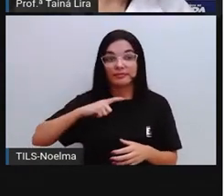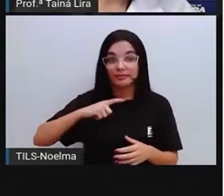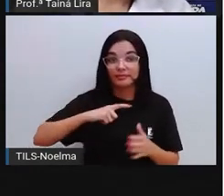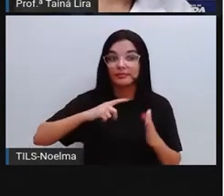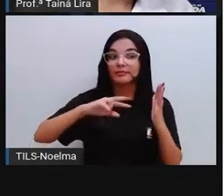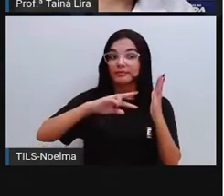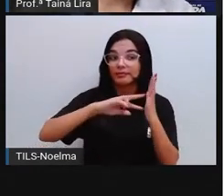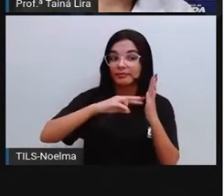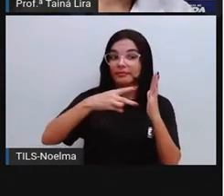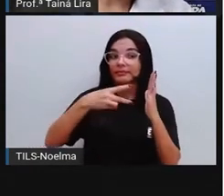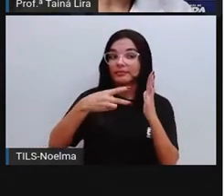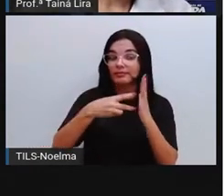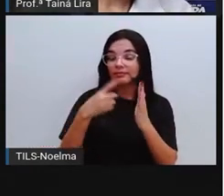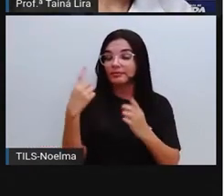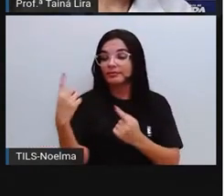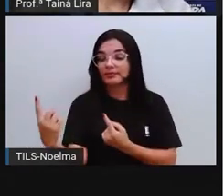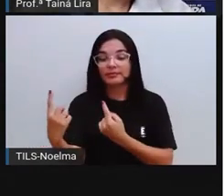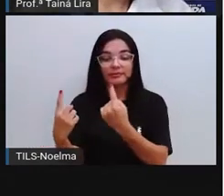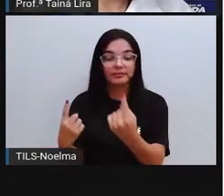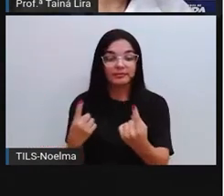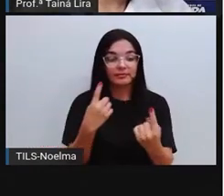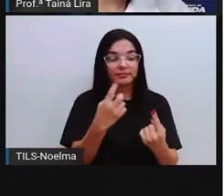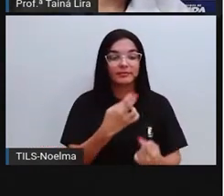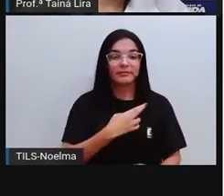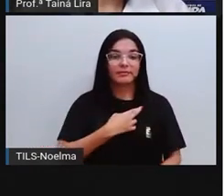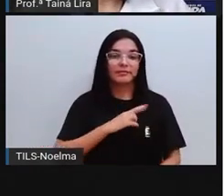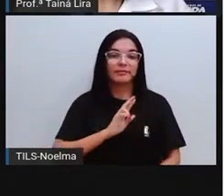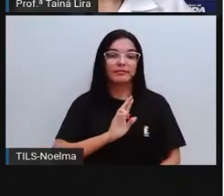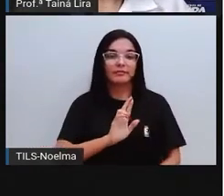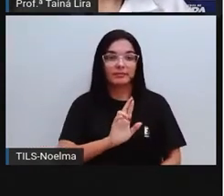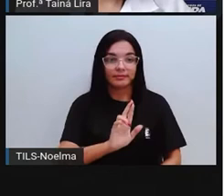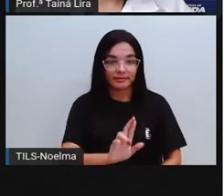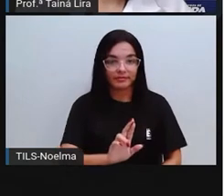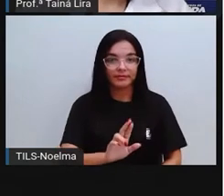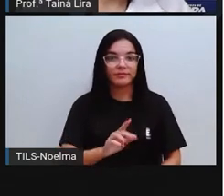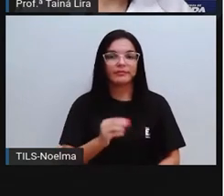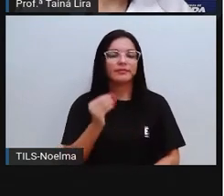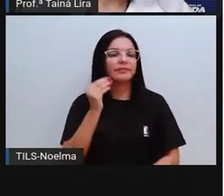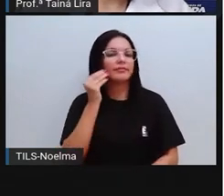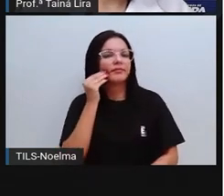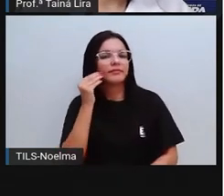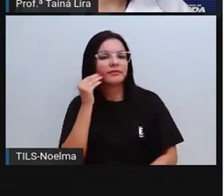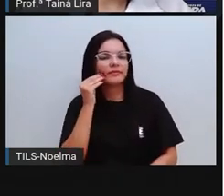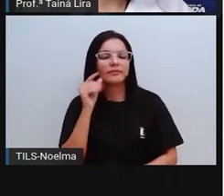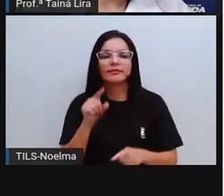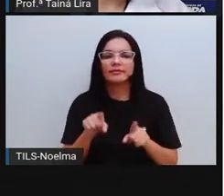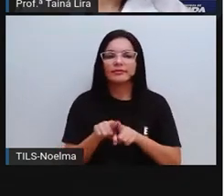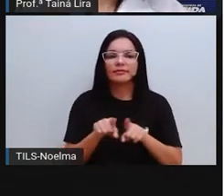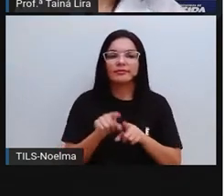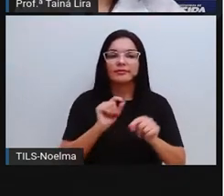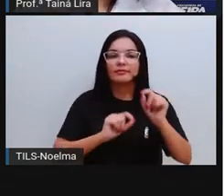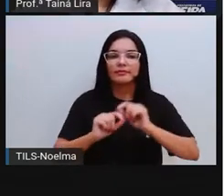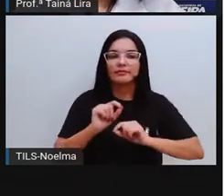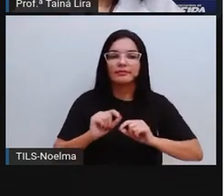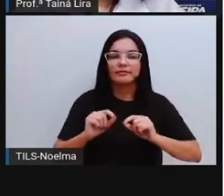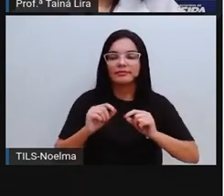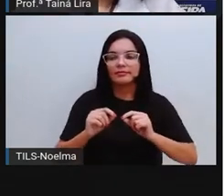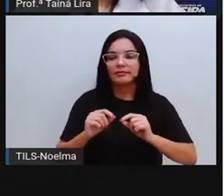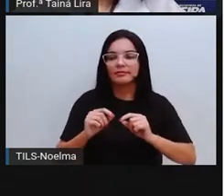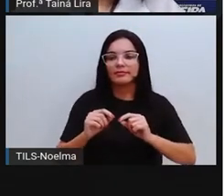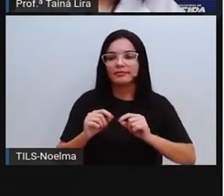significado também, né? Religioso. Ela mostra também os costumes, né?